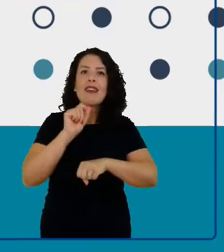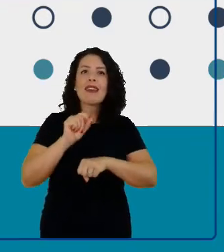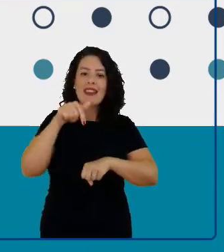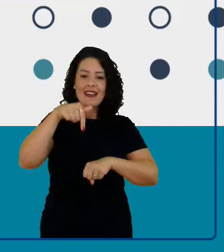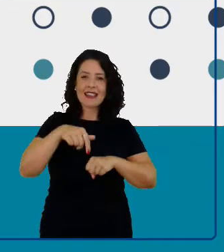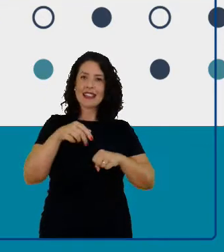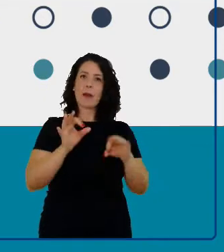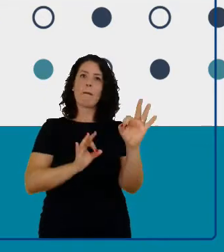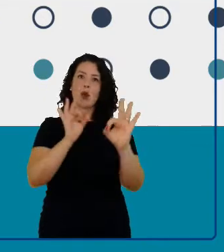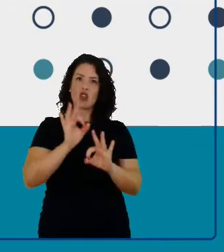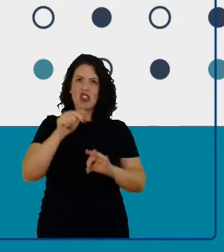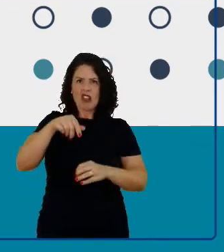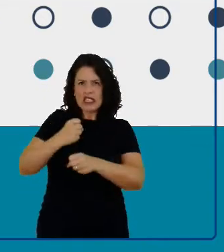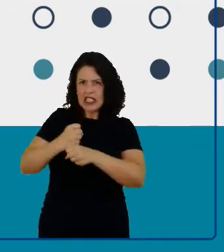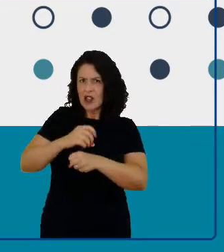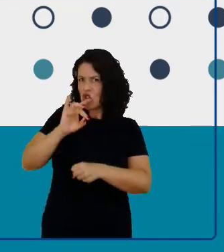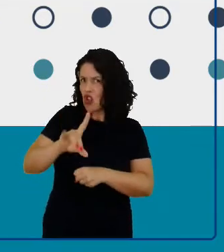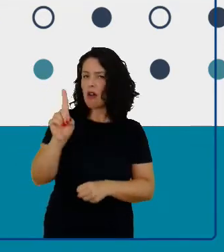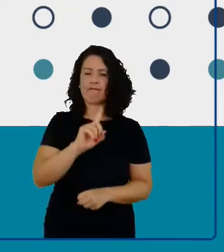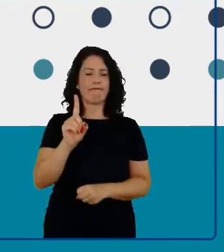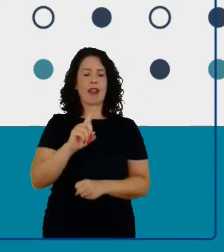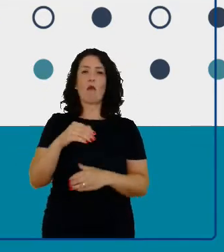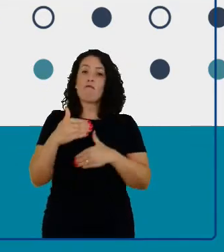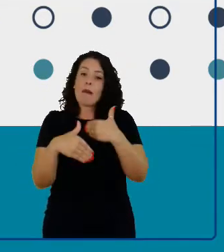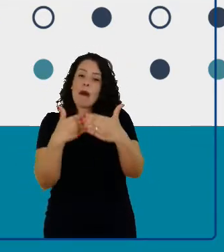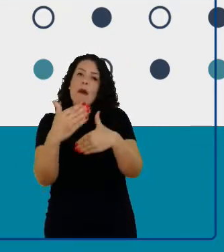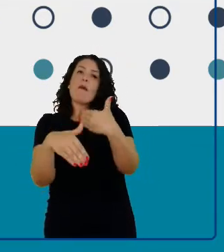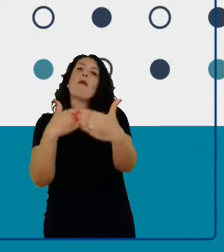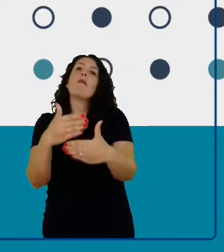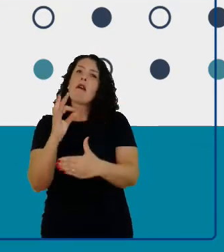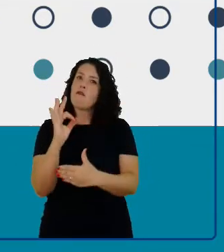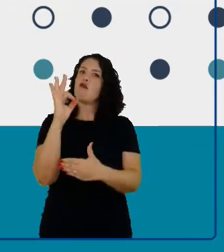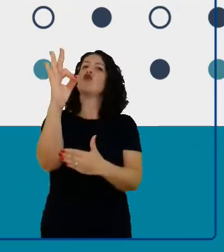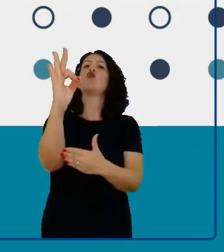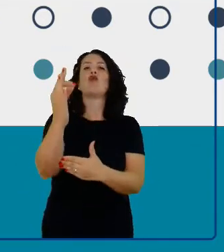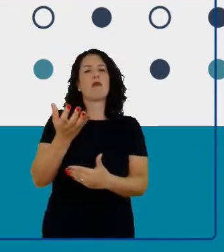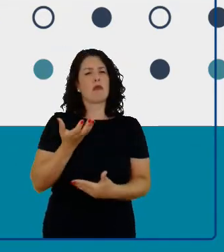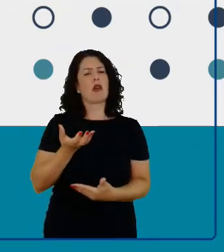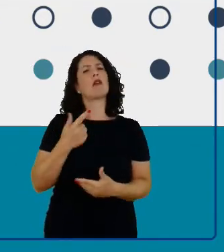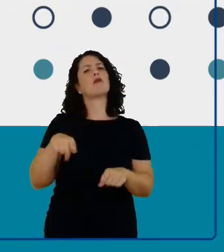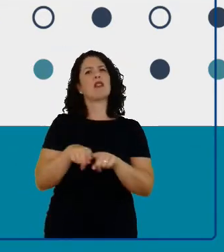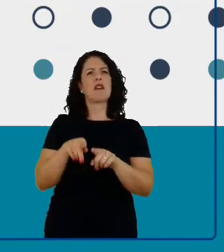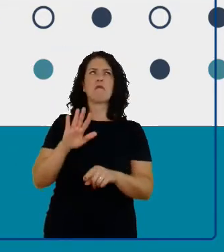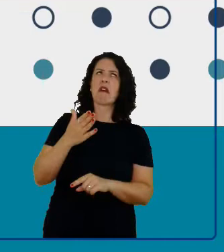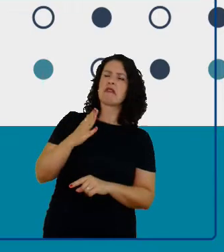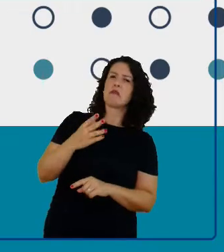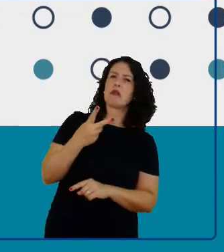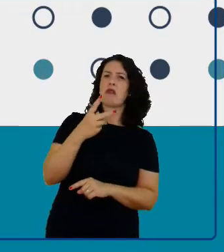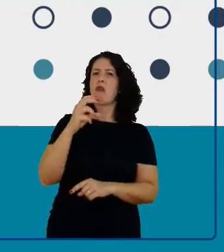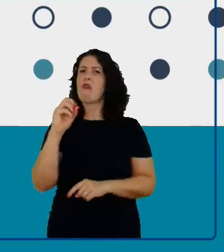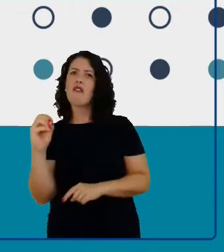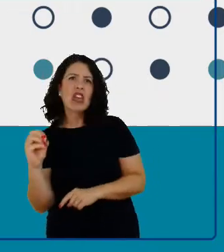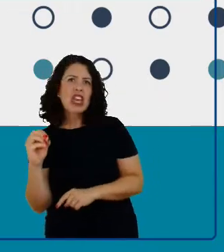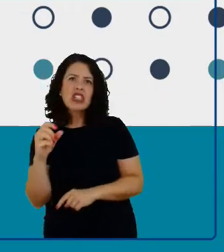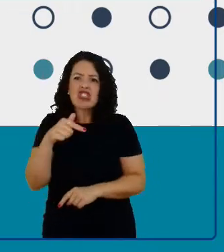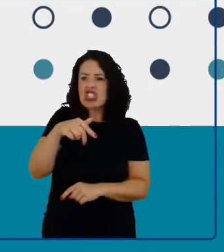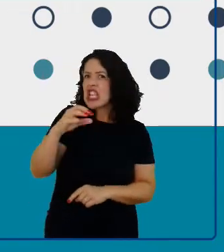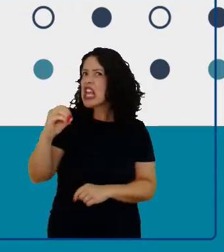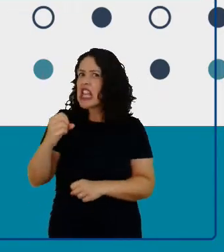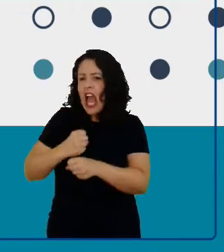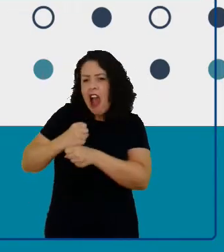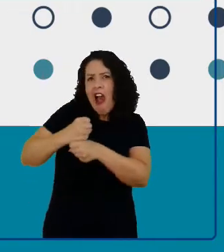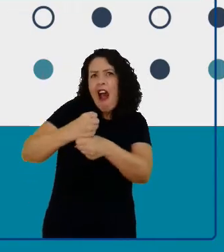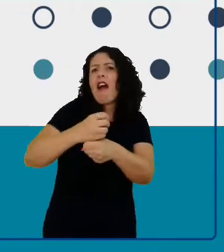mas nós queremos continuar nos próximos 20, 70 anos para